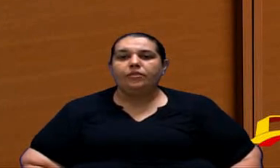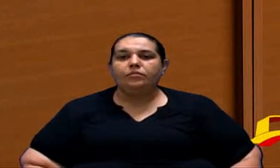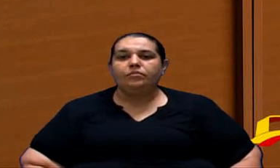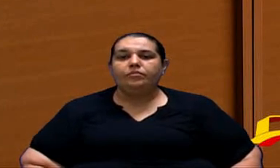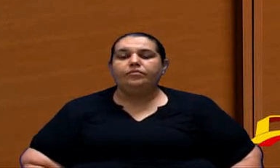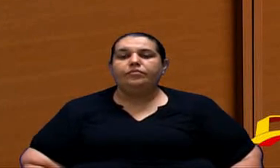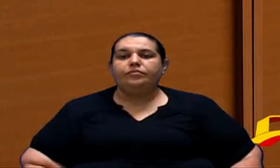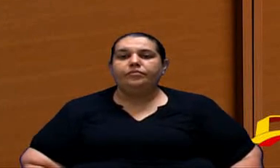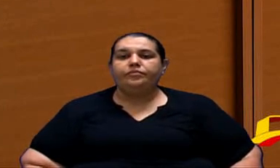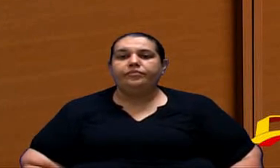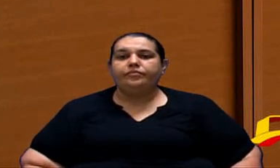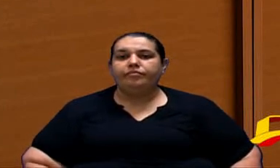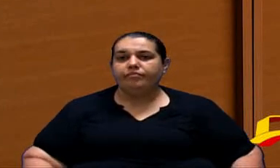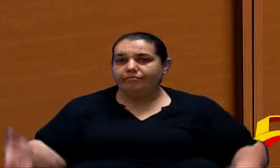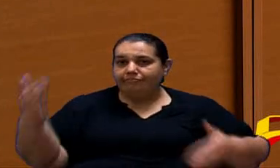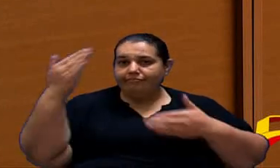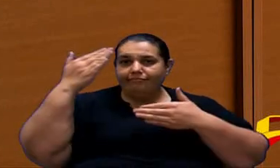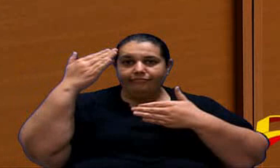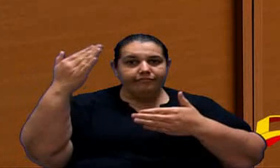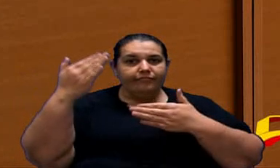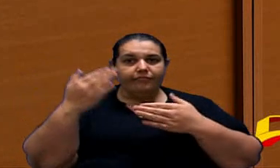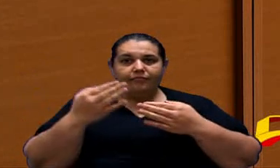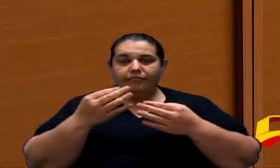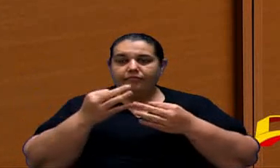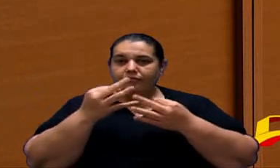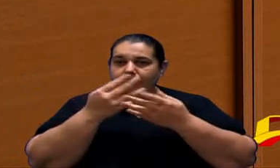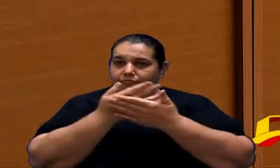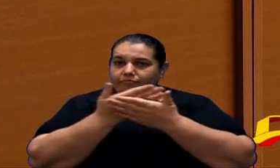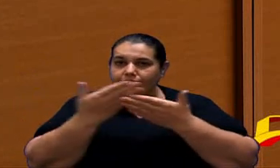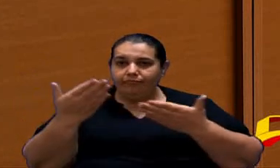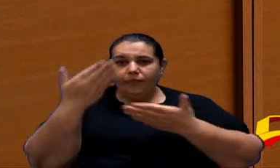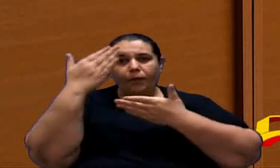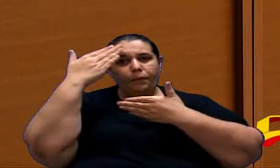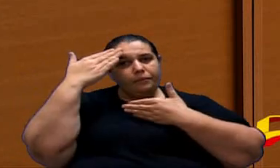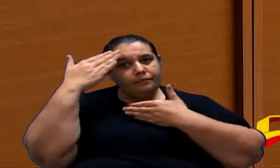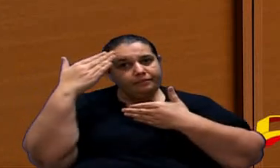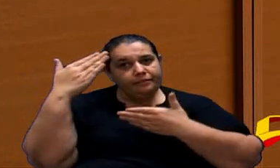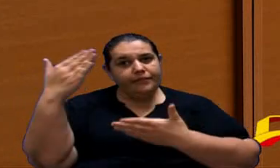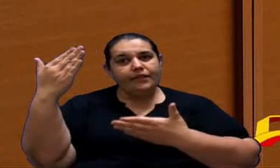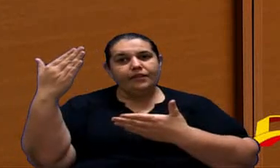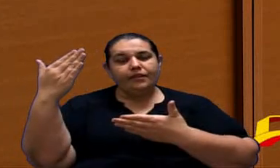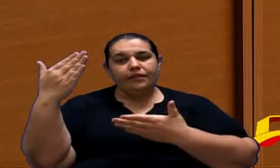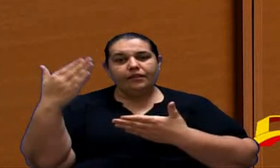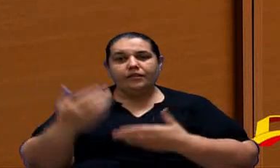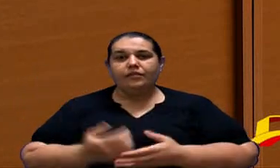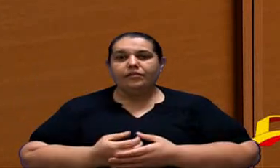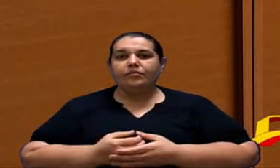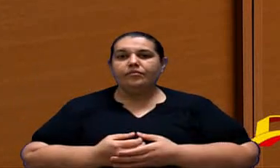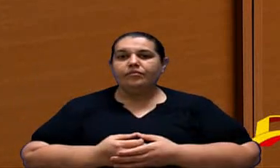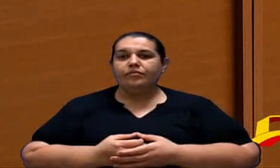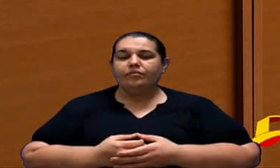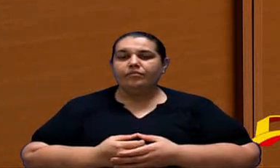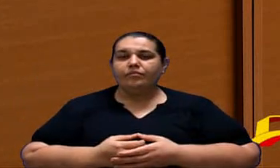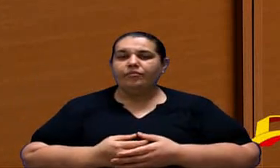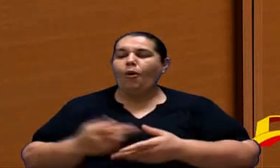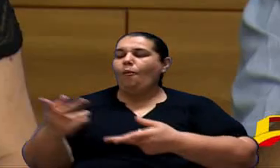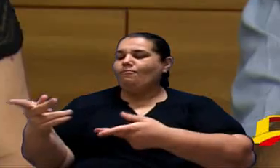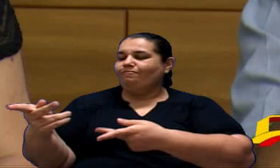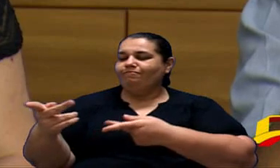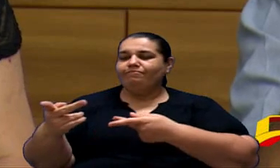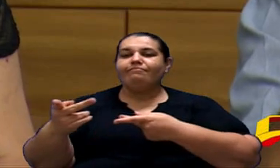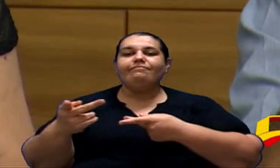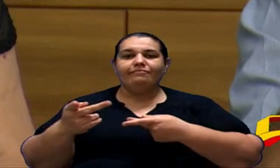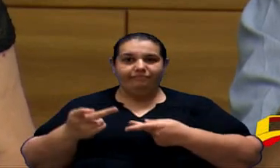eu queria agradecer a todos obrigado aí pelo nós fizemos o convite